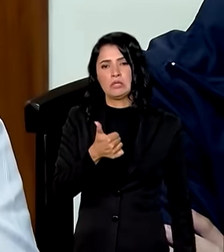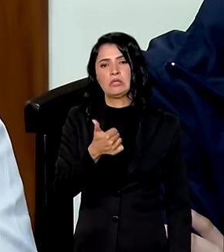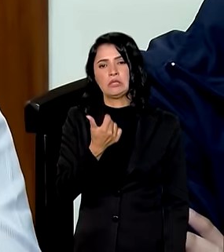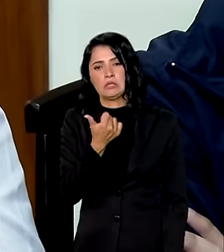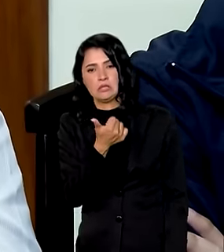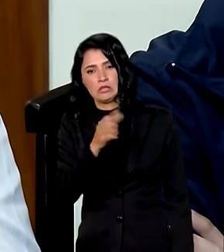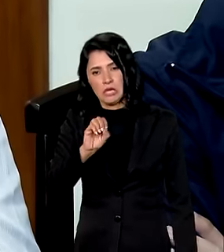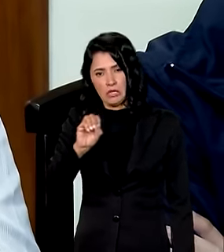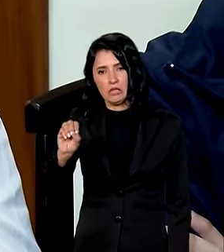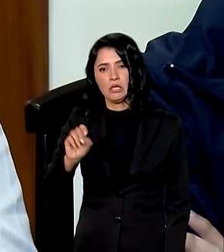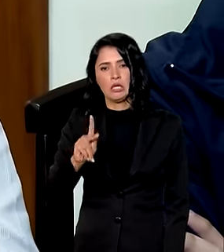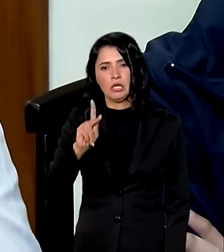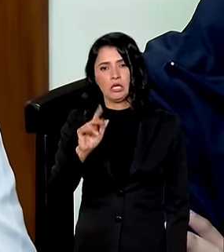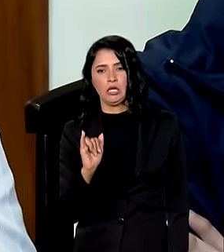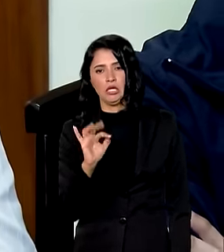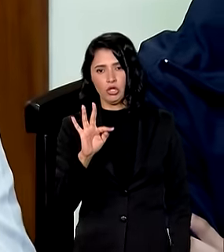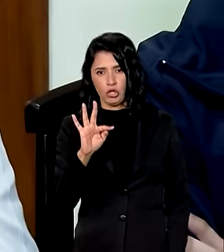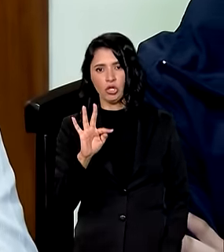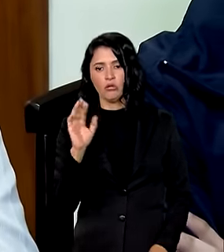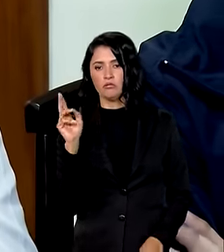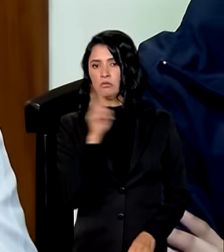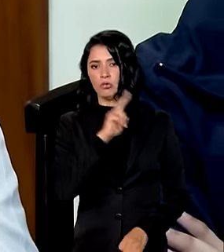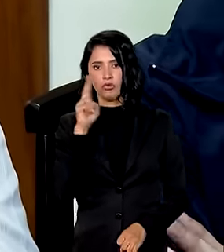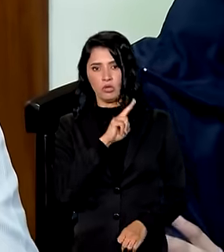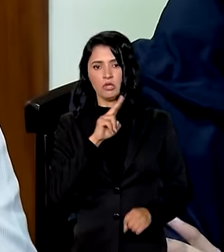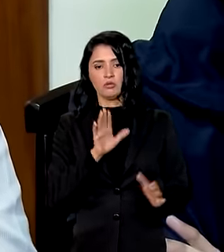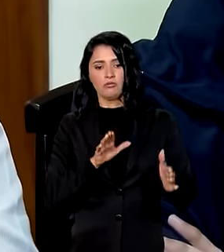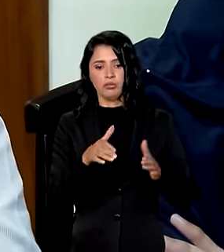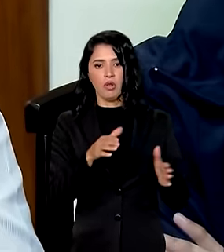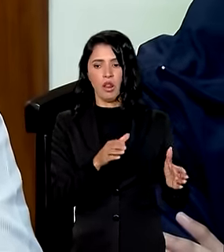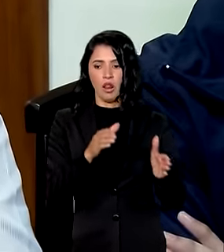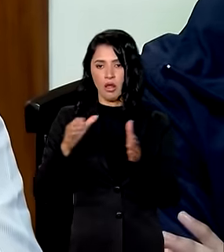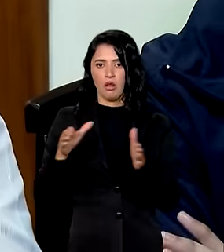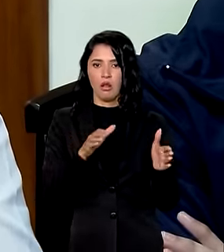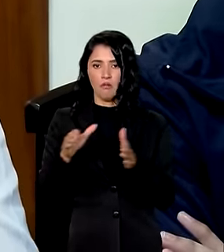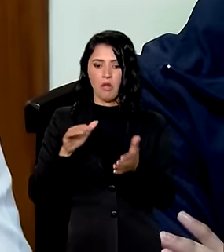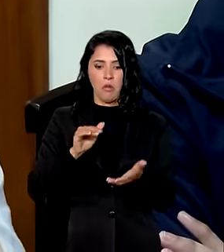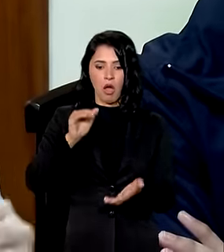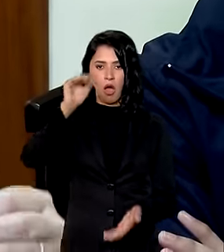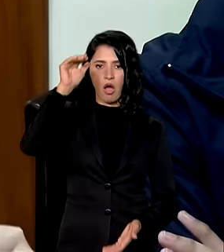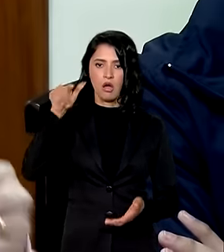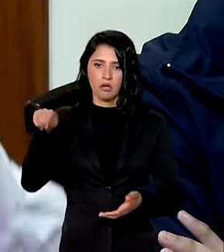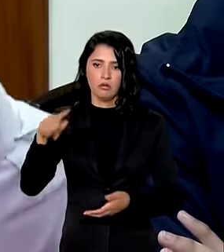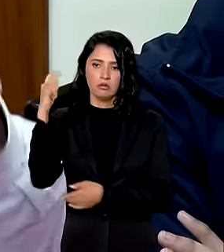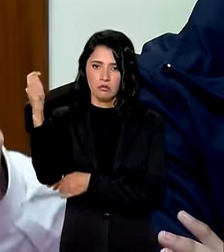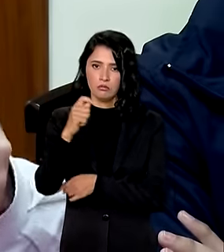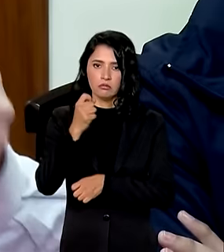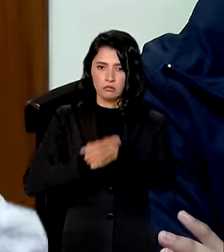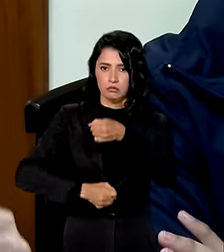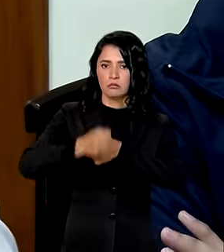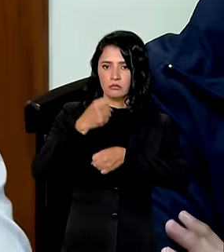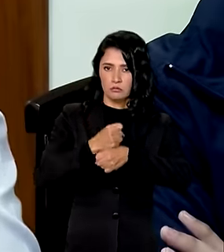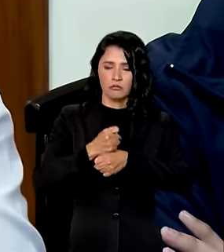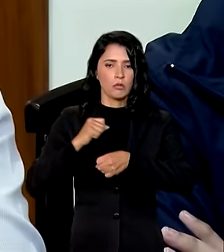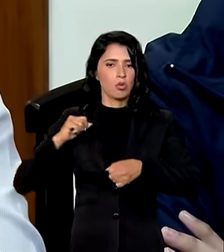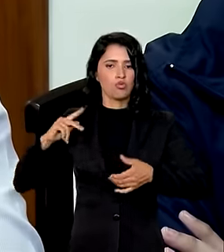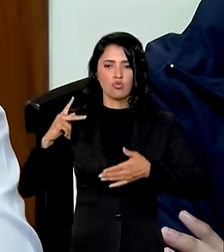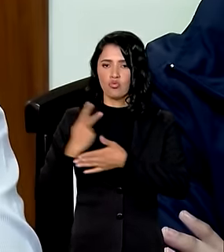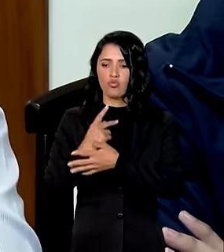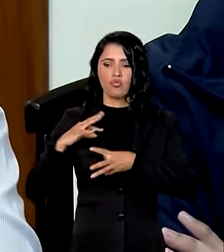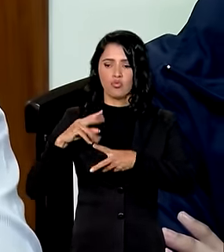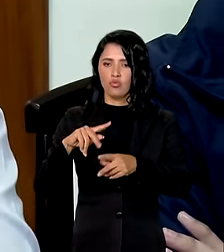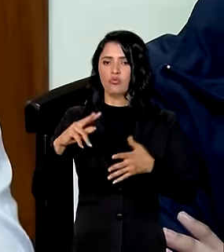de emergência aqui para o estado do Rio Grande do Sul para vocês terem uma ideia no ano passado com todas as situações que ocorreram